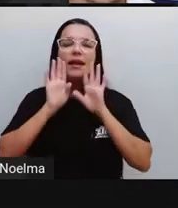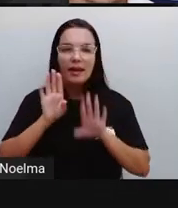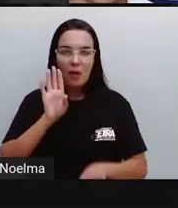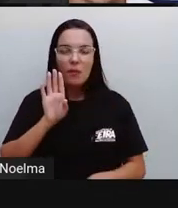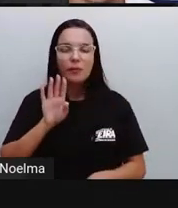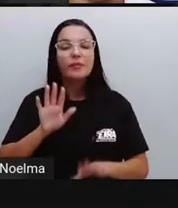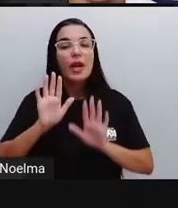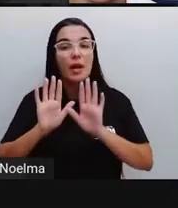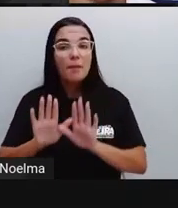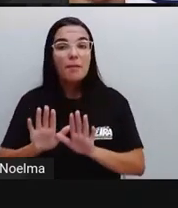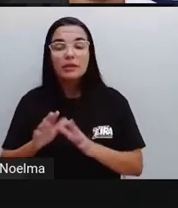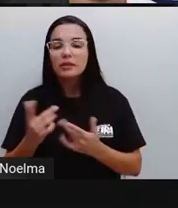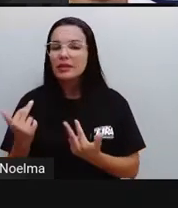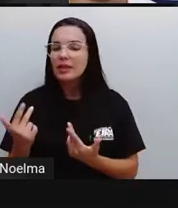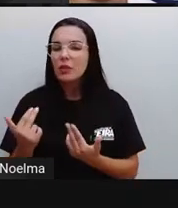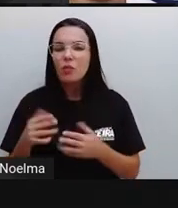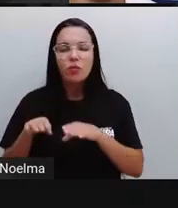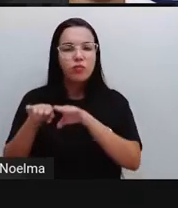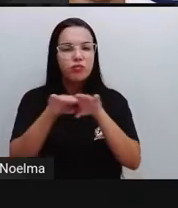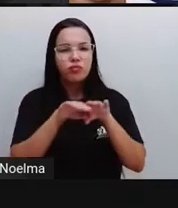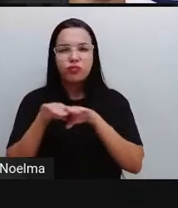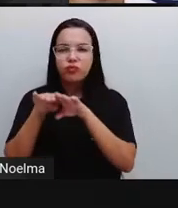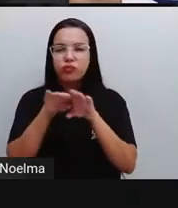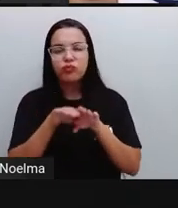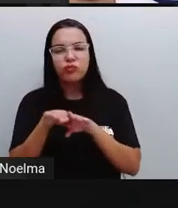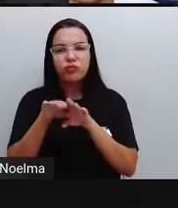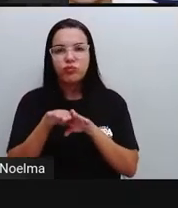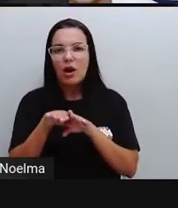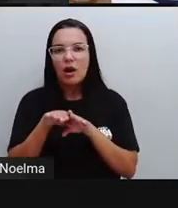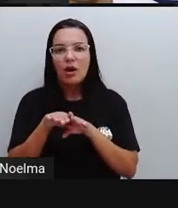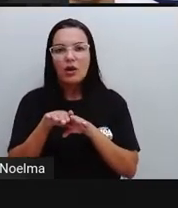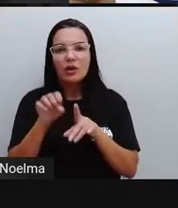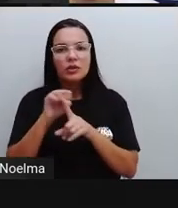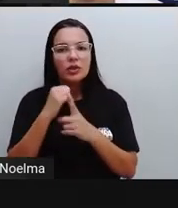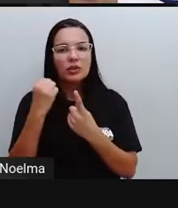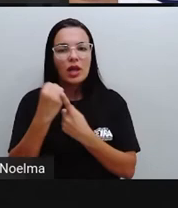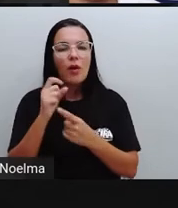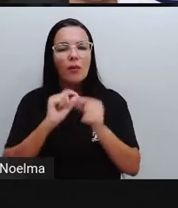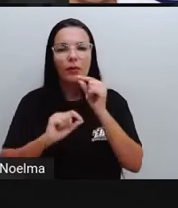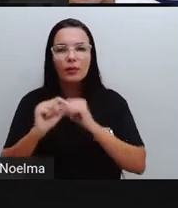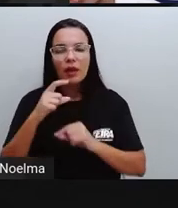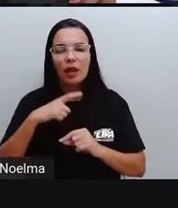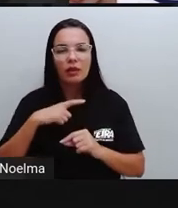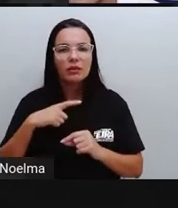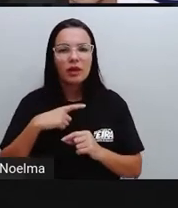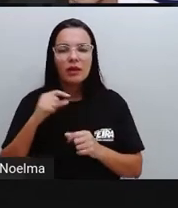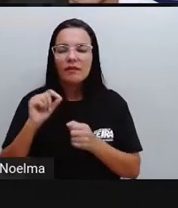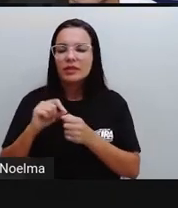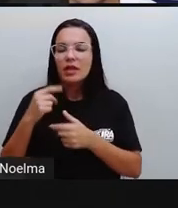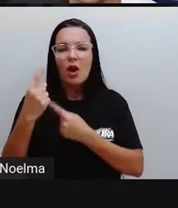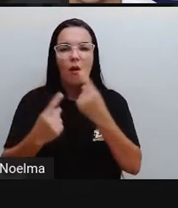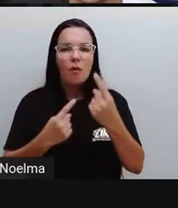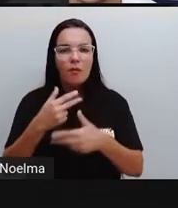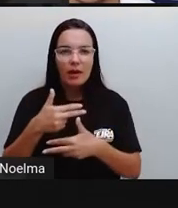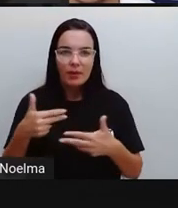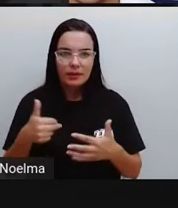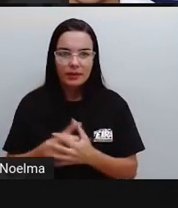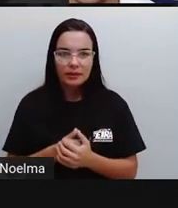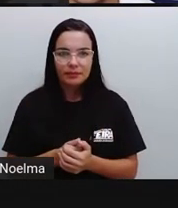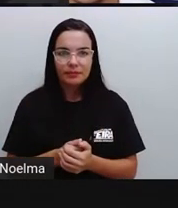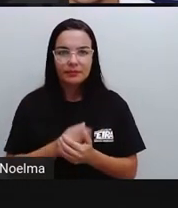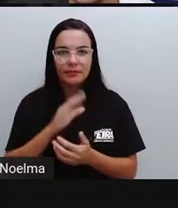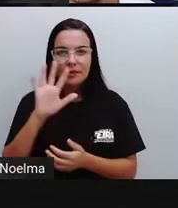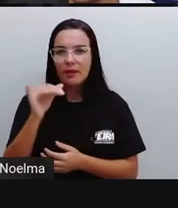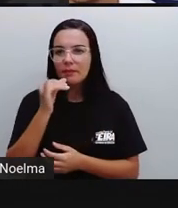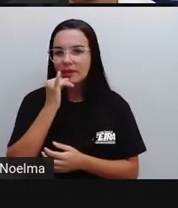Mas é a mesma função social, que é convencer alguém a fazer alguma coisa, tá? Então, por